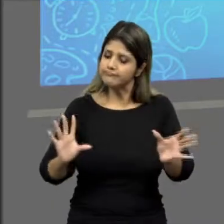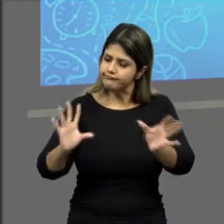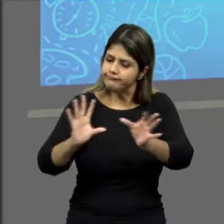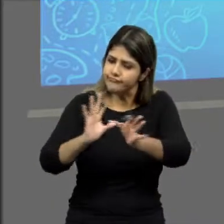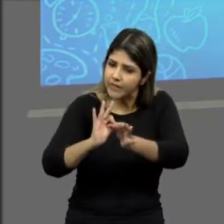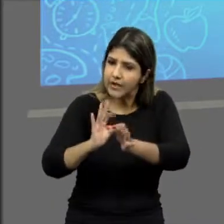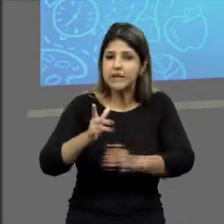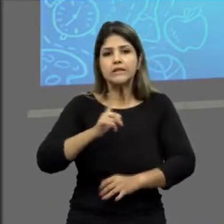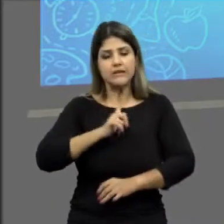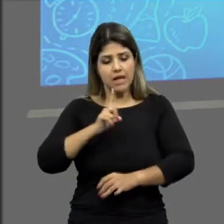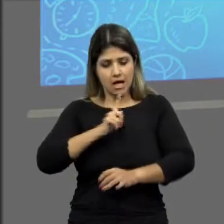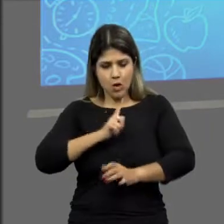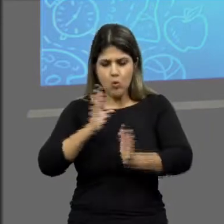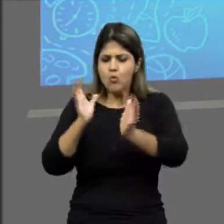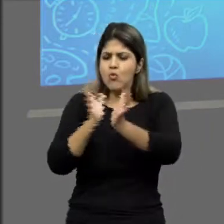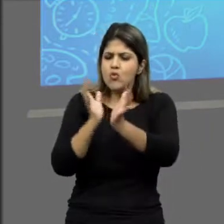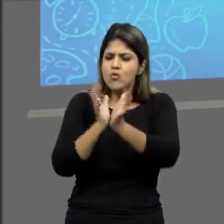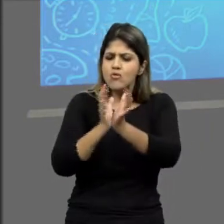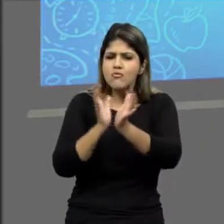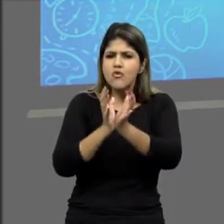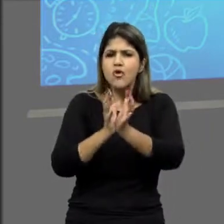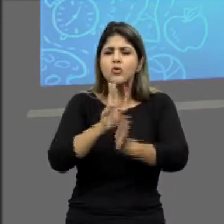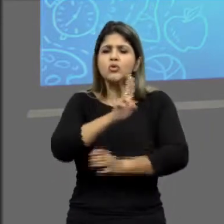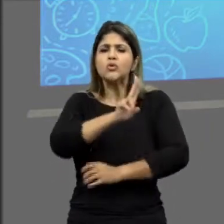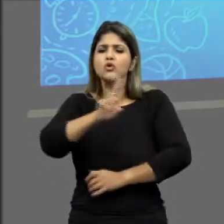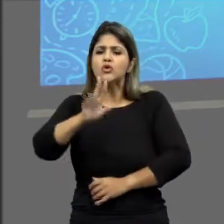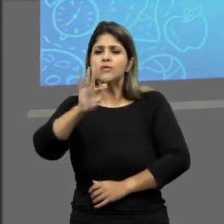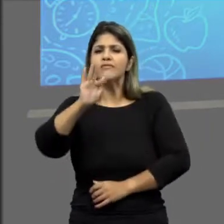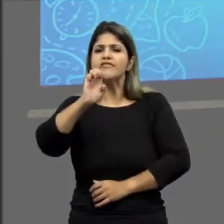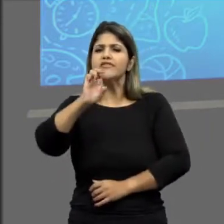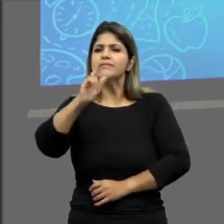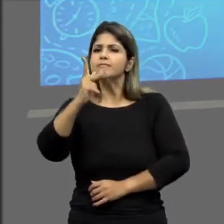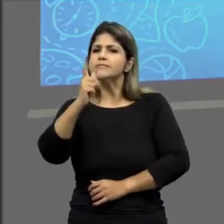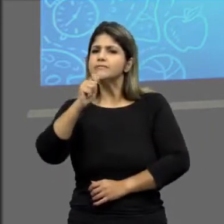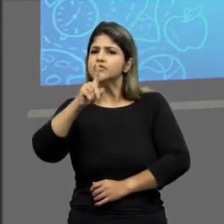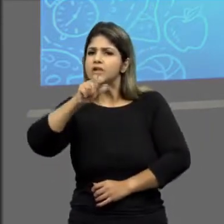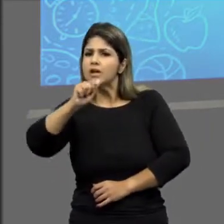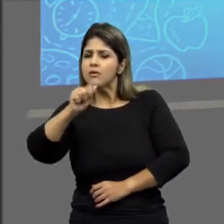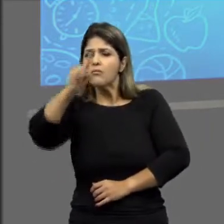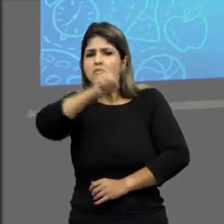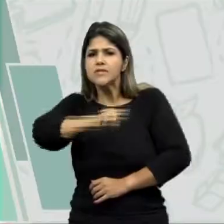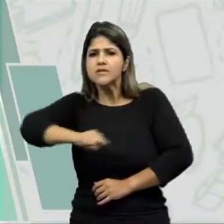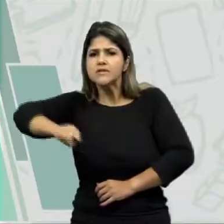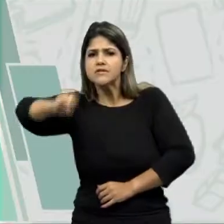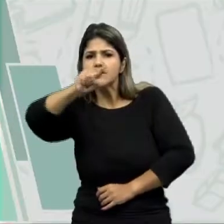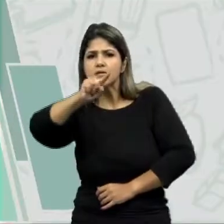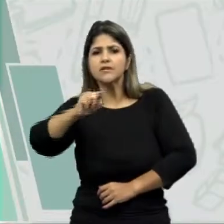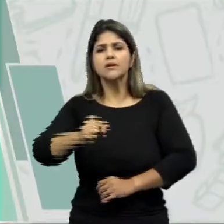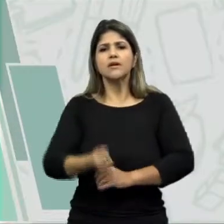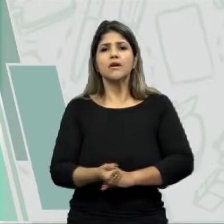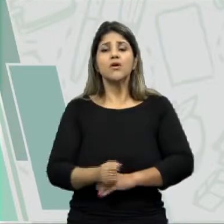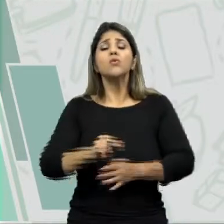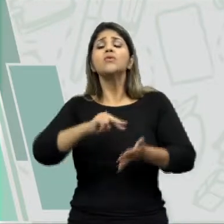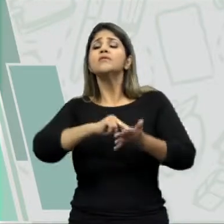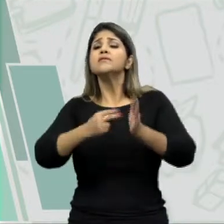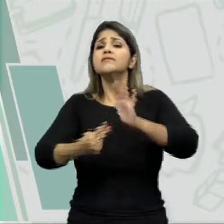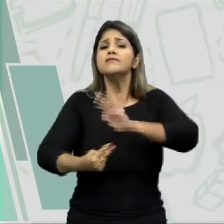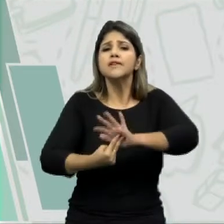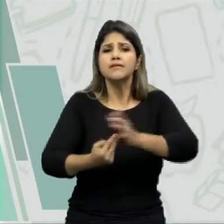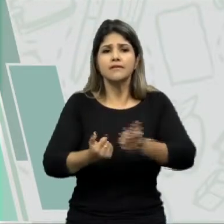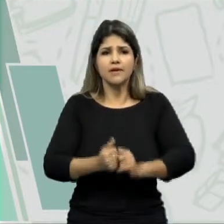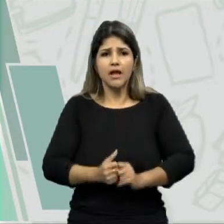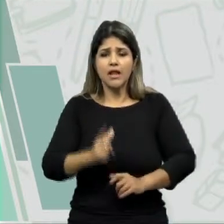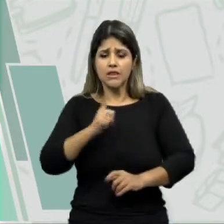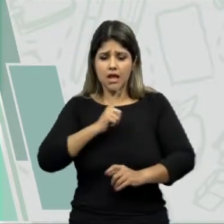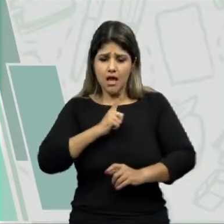ainda ao fechamento, nós temos as cadeias que são fechadas. Elas são chamadas de fechadas ou cíclicas. Cadeia fechada ou cíclica